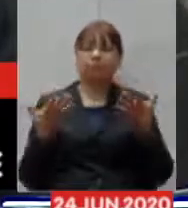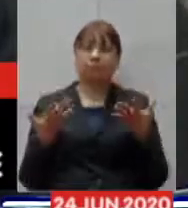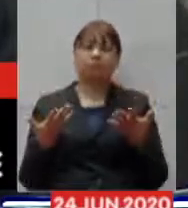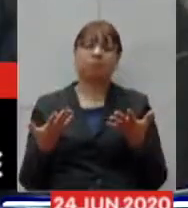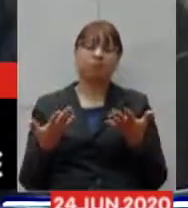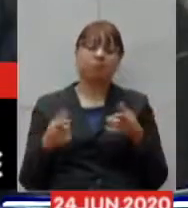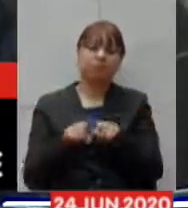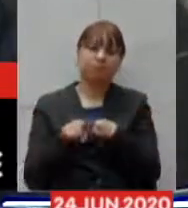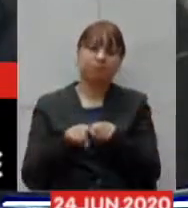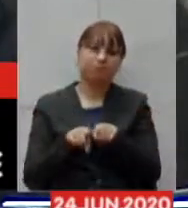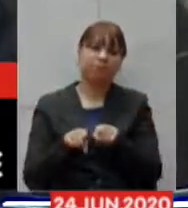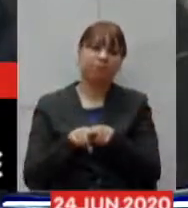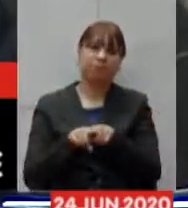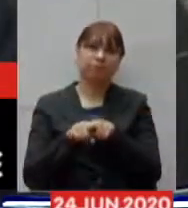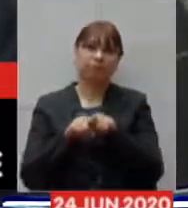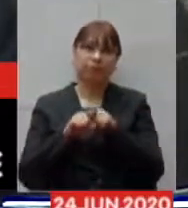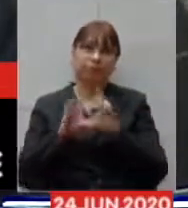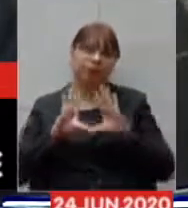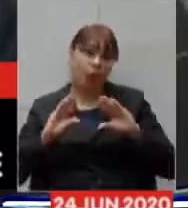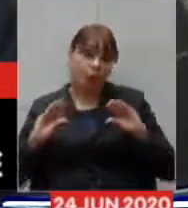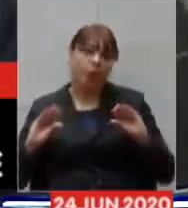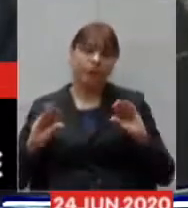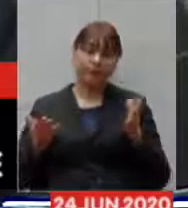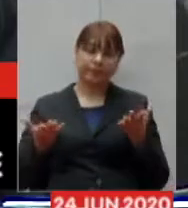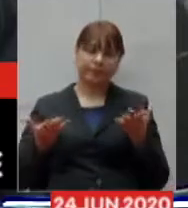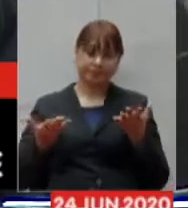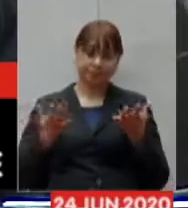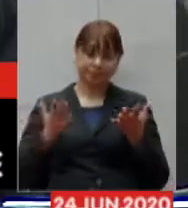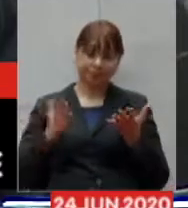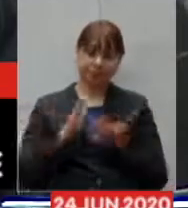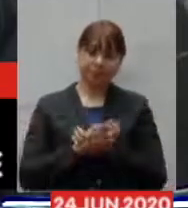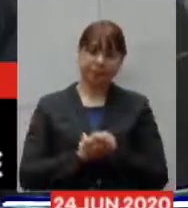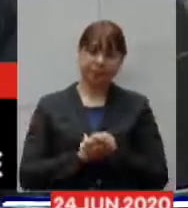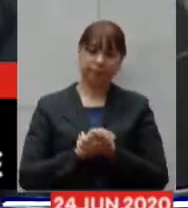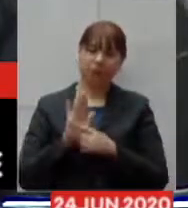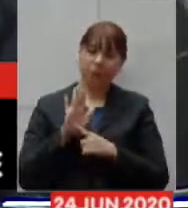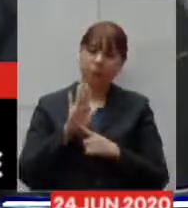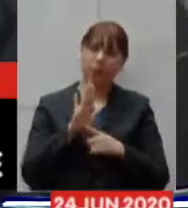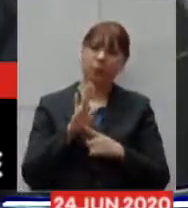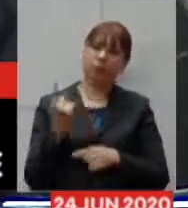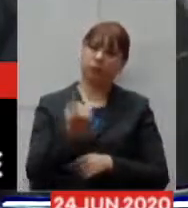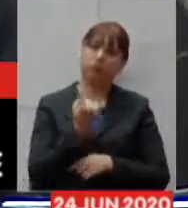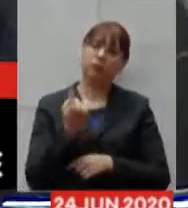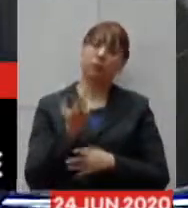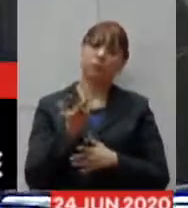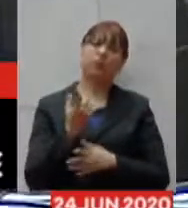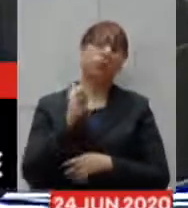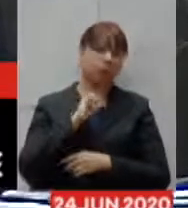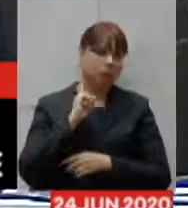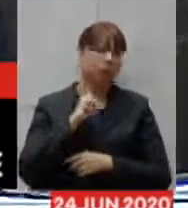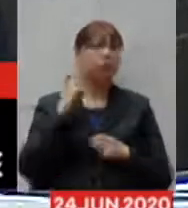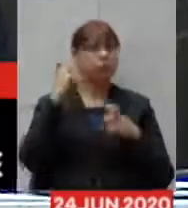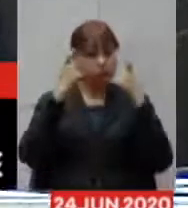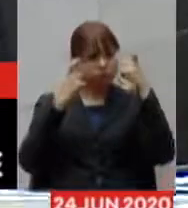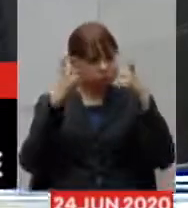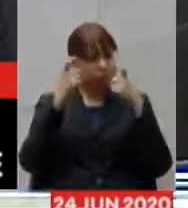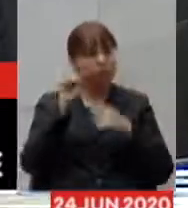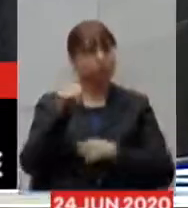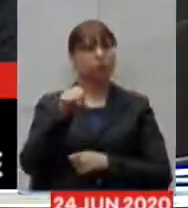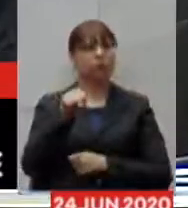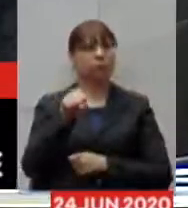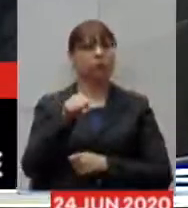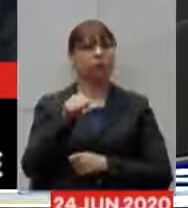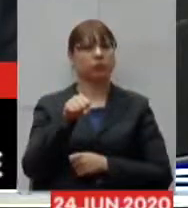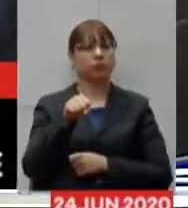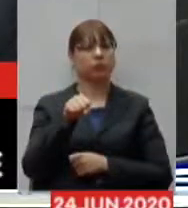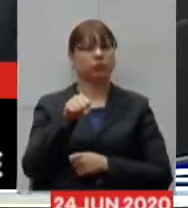de uma forma tranquila, mostrando que Minas está preocupada, sim, com